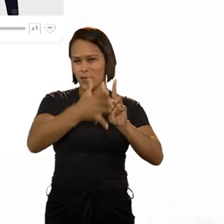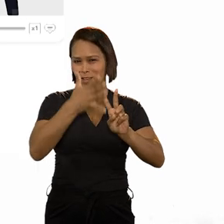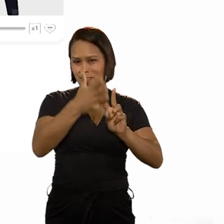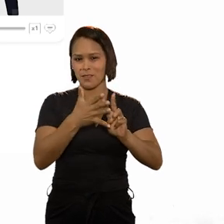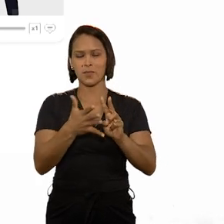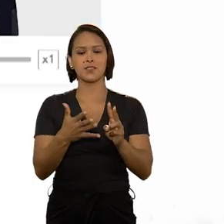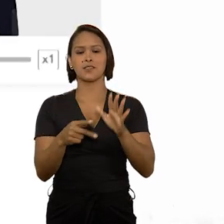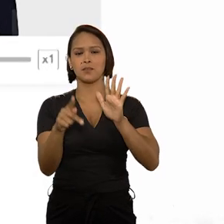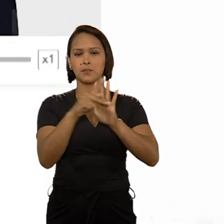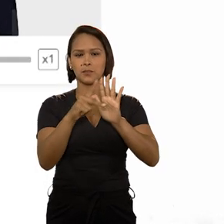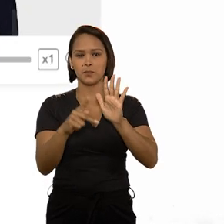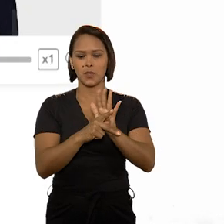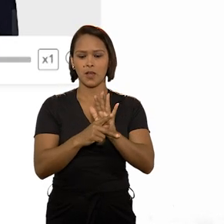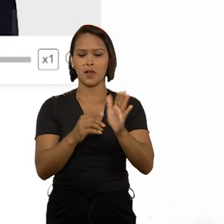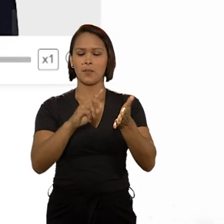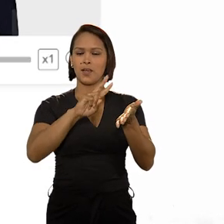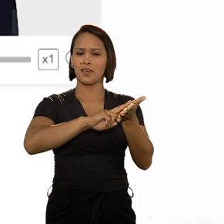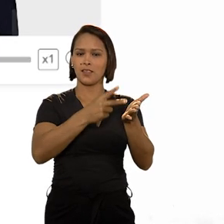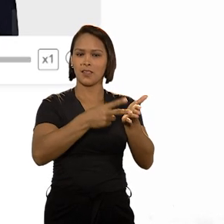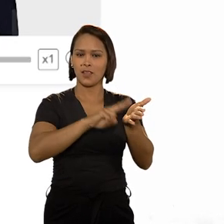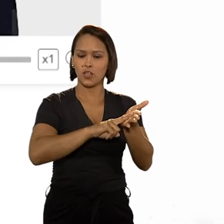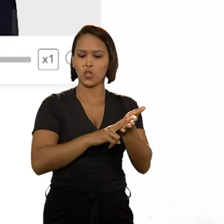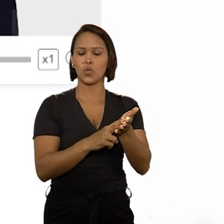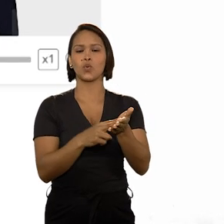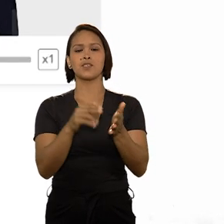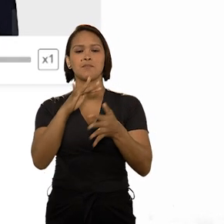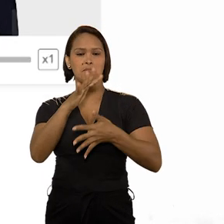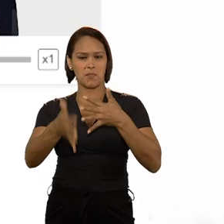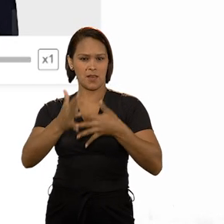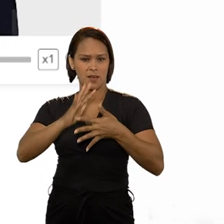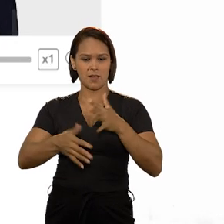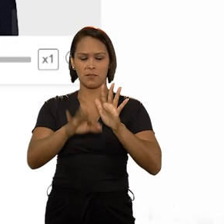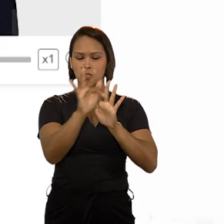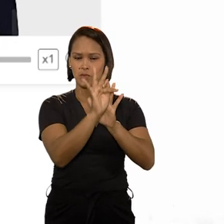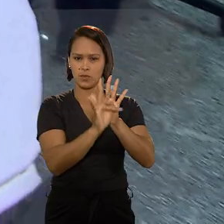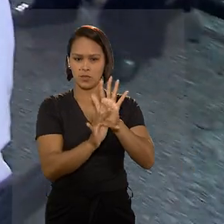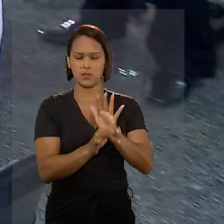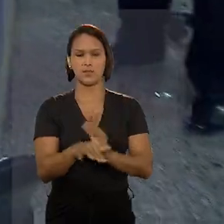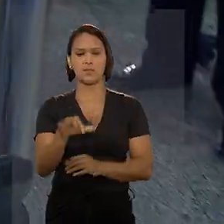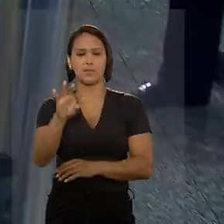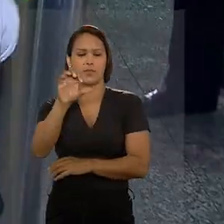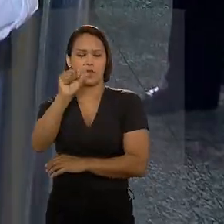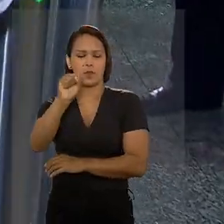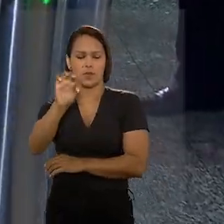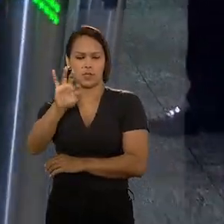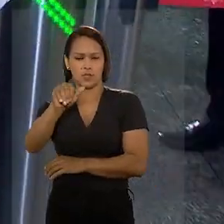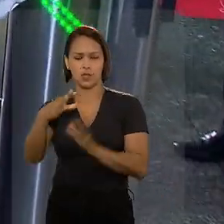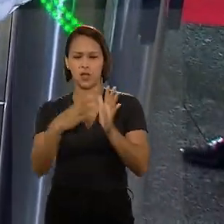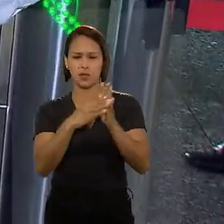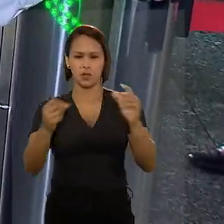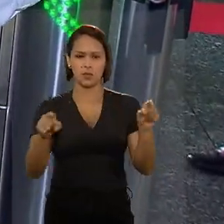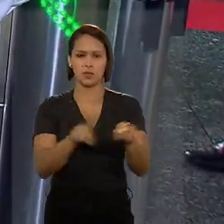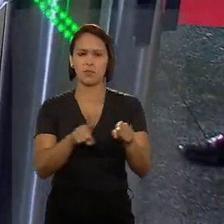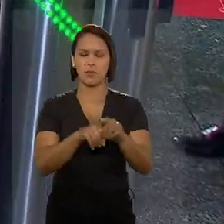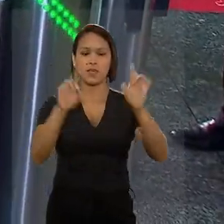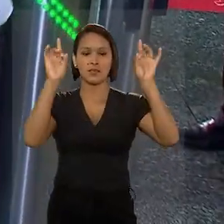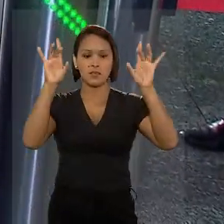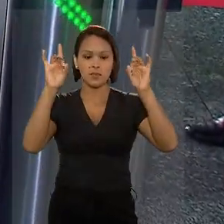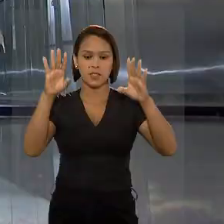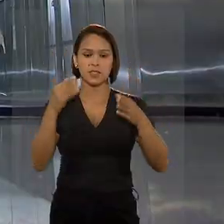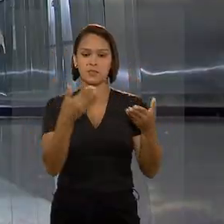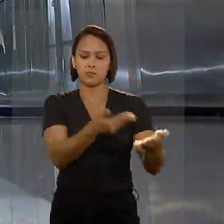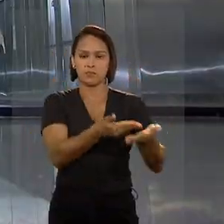VLibras, software que traduz o texto do browser em linguagem de sinais. O STJ adotou ainda normas